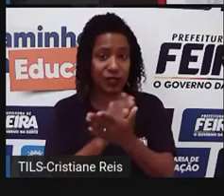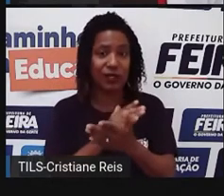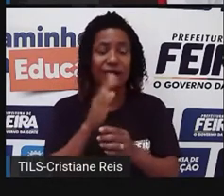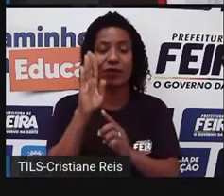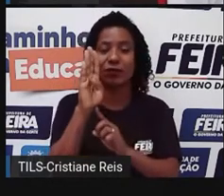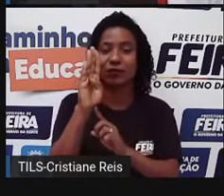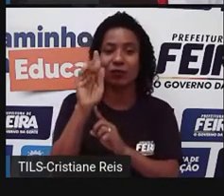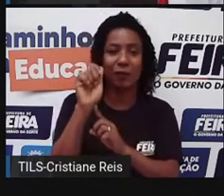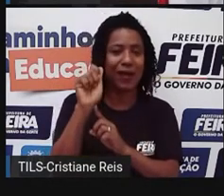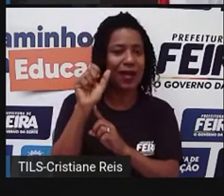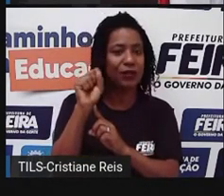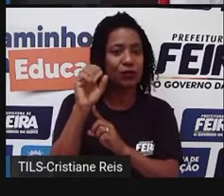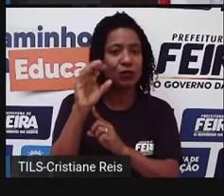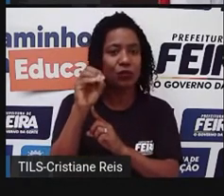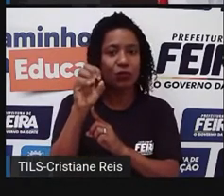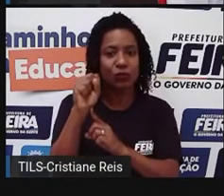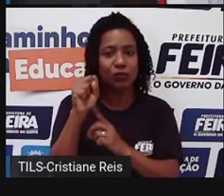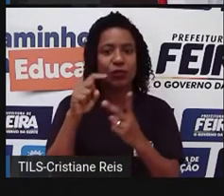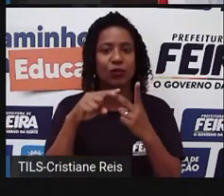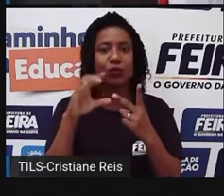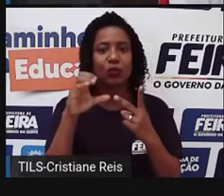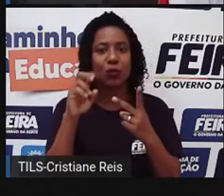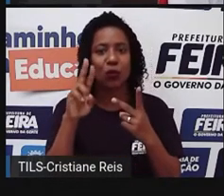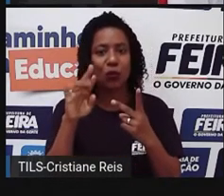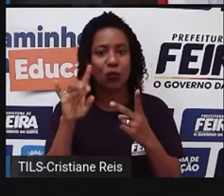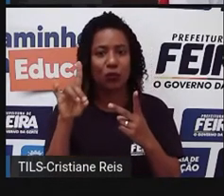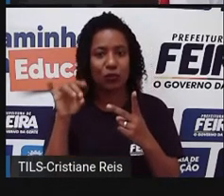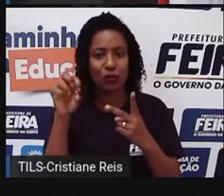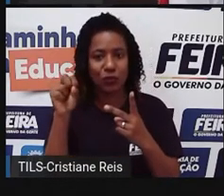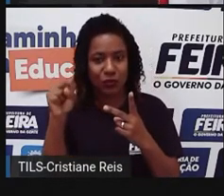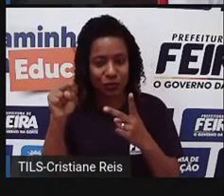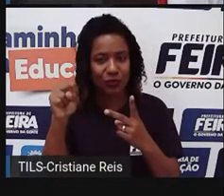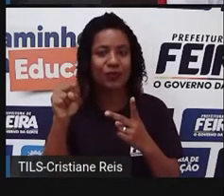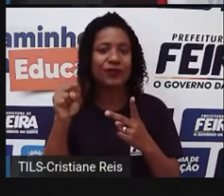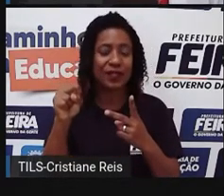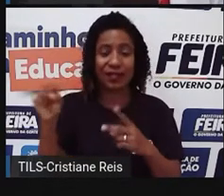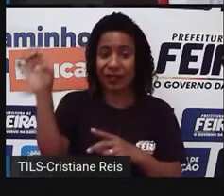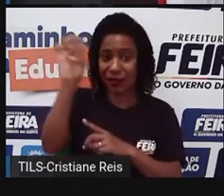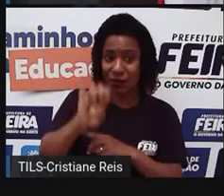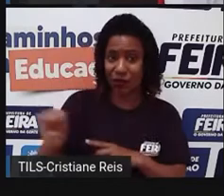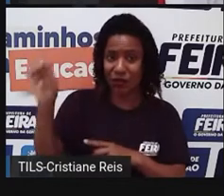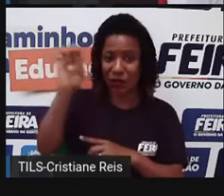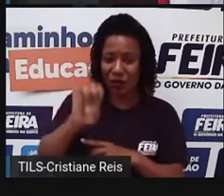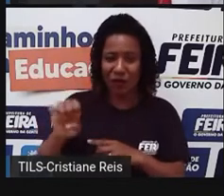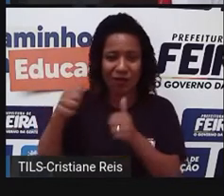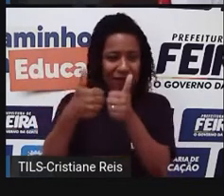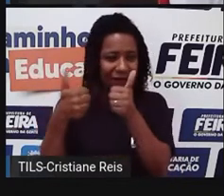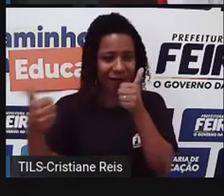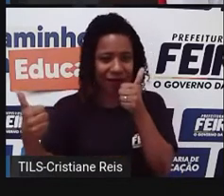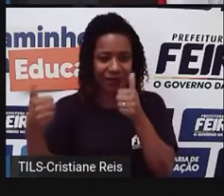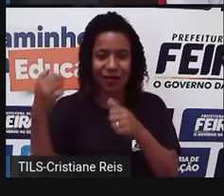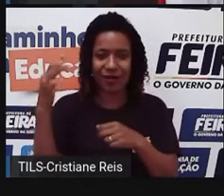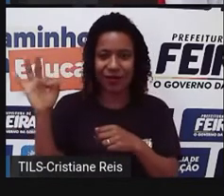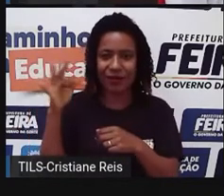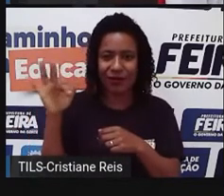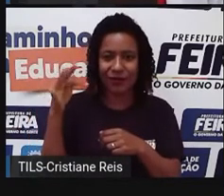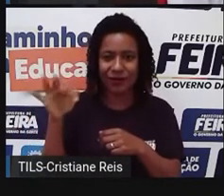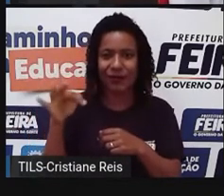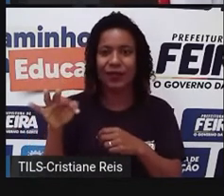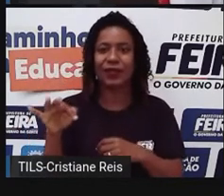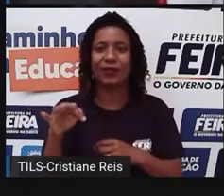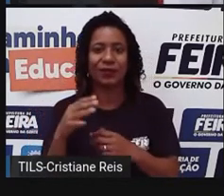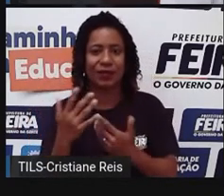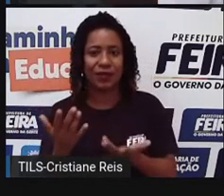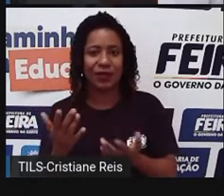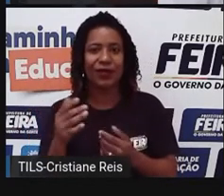Os bascos aqui, né, na Europa, mais precisamente ali na região da França, os curdos lá na Turquia,